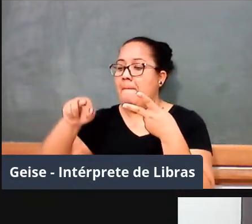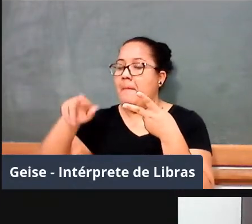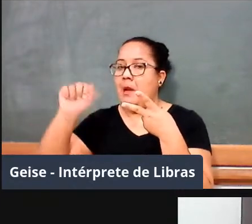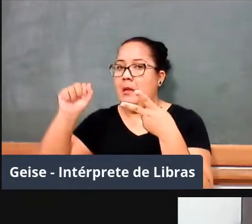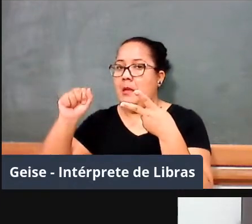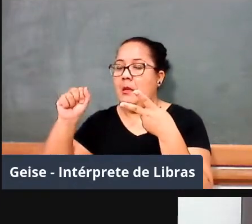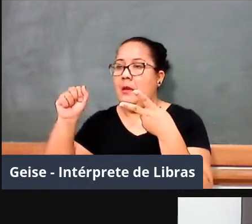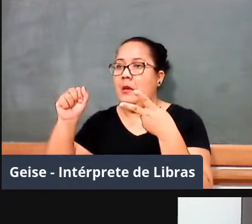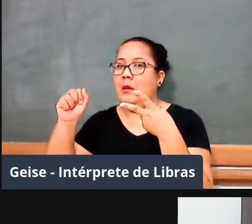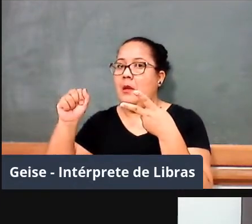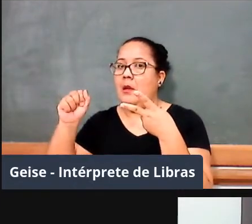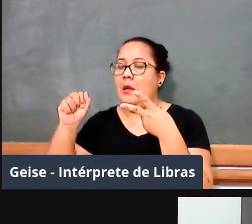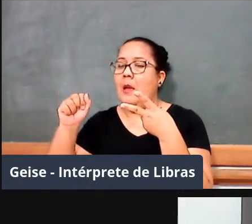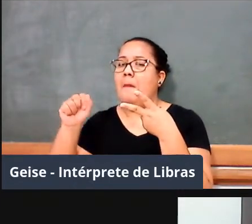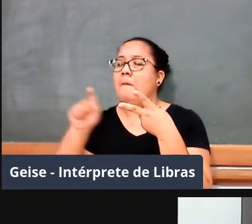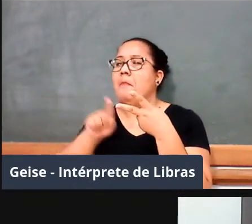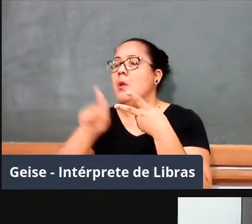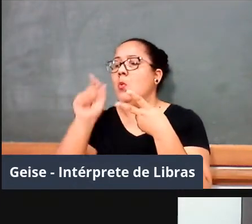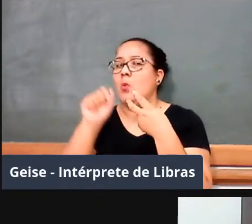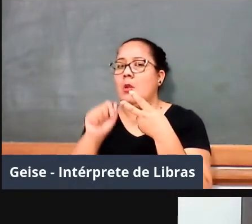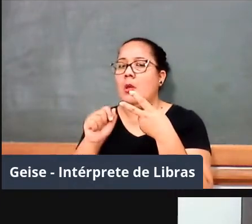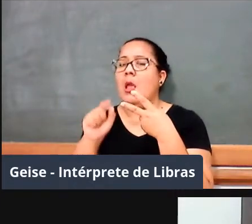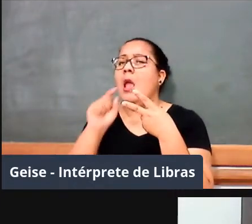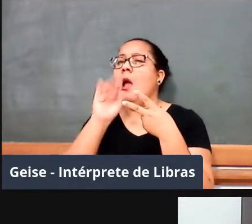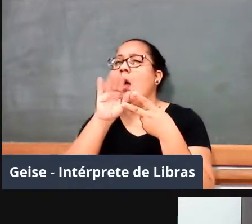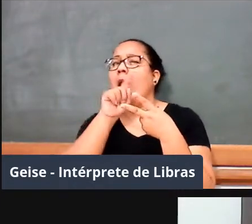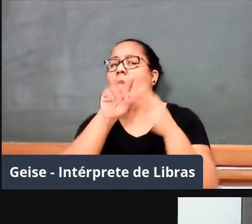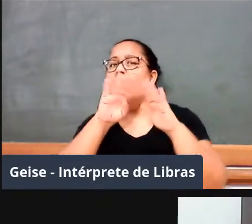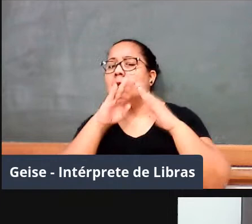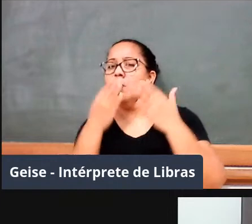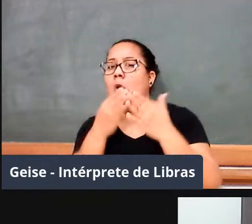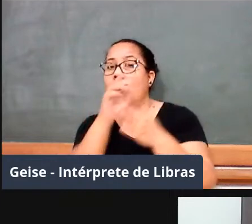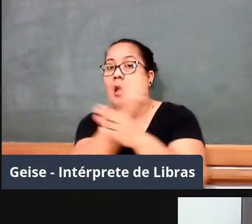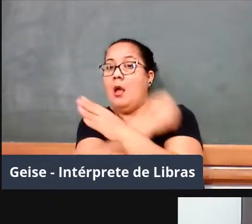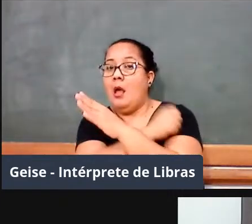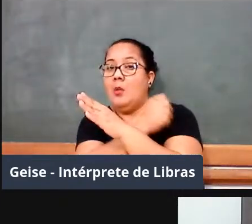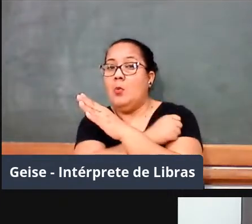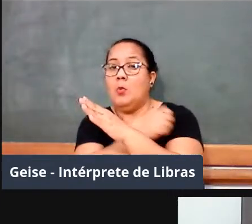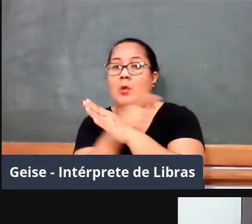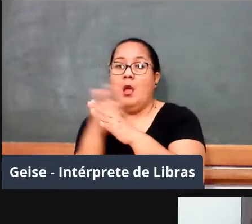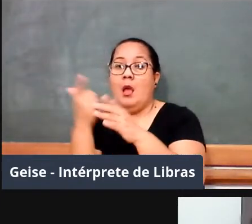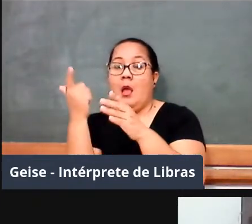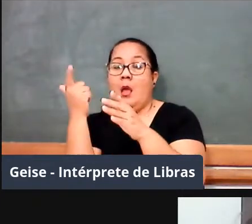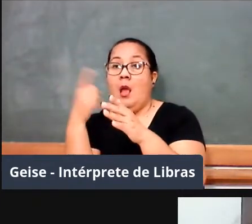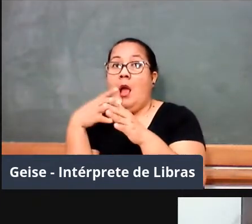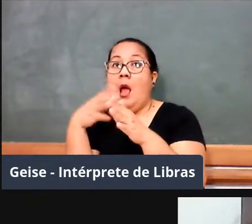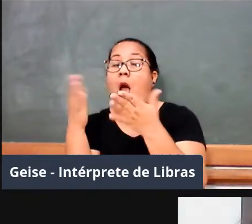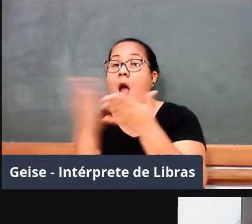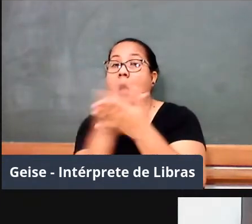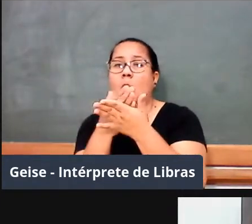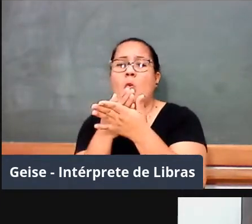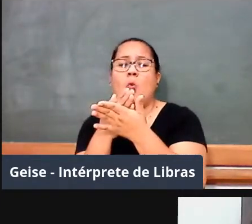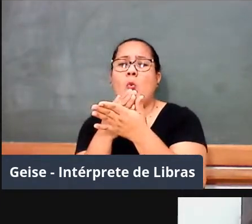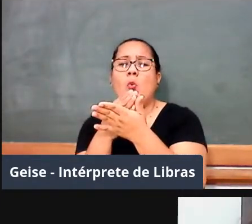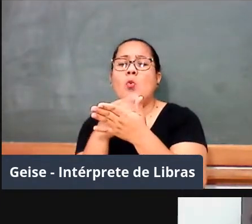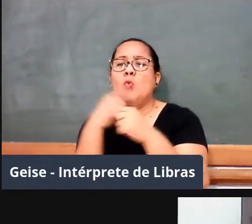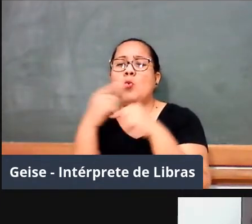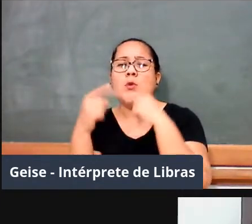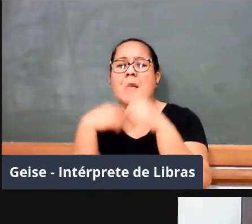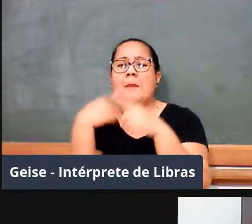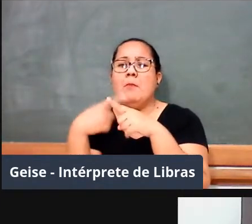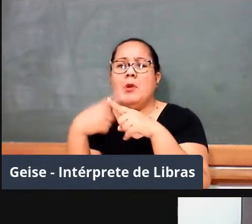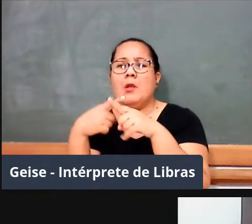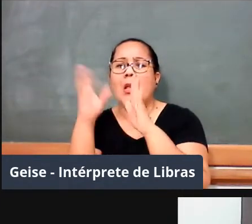coloca, assim, como lidar com alunos imediatistas onde a maioria não entende o porquê de alguns